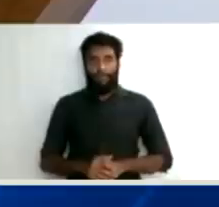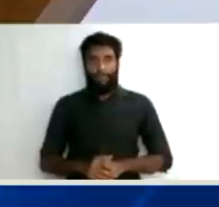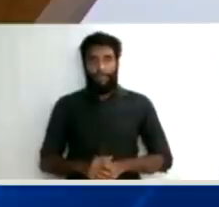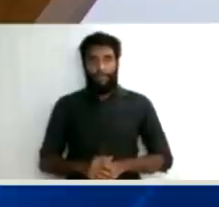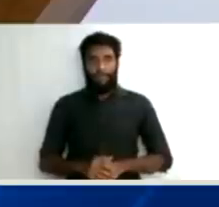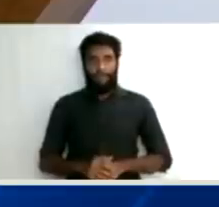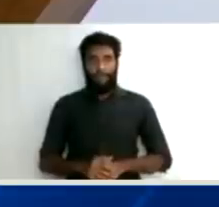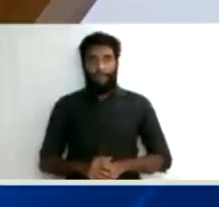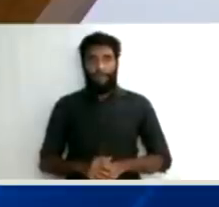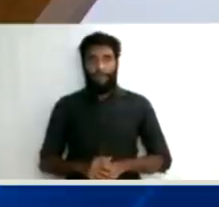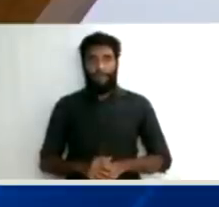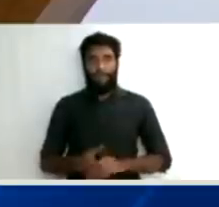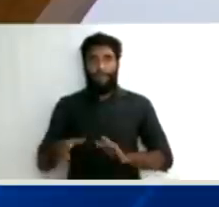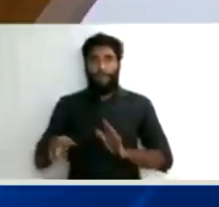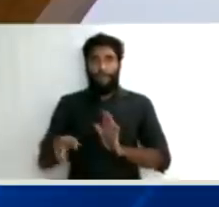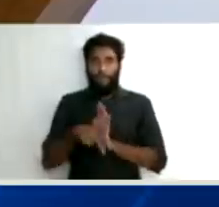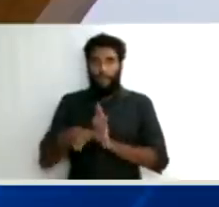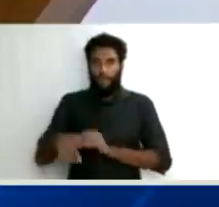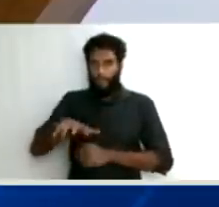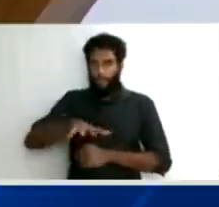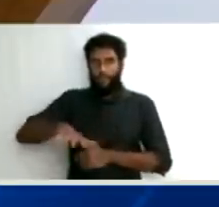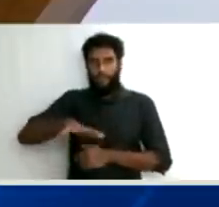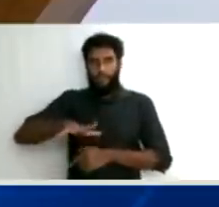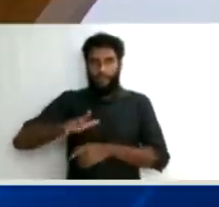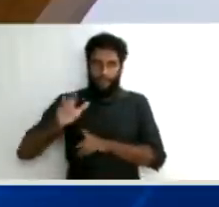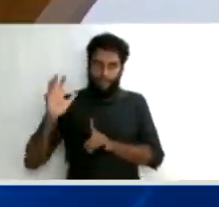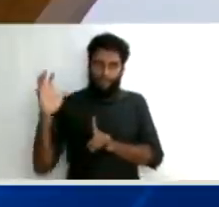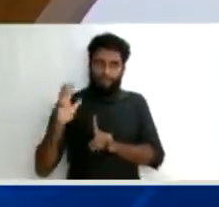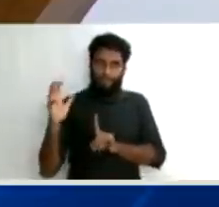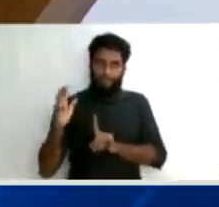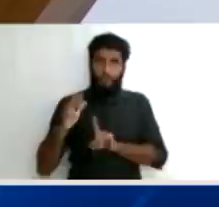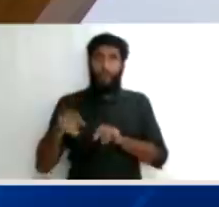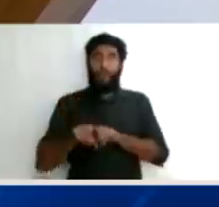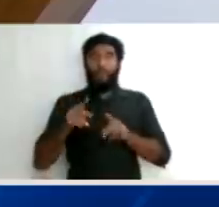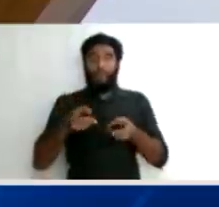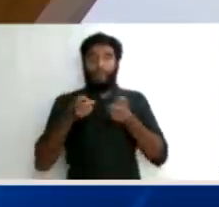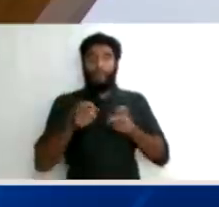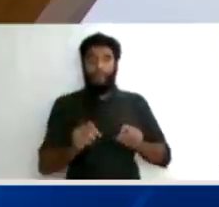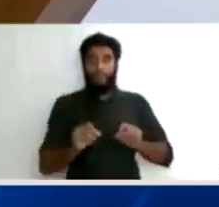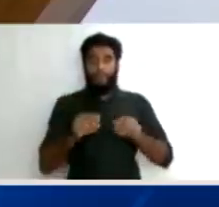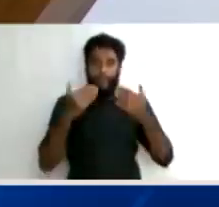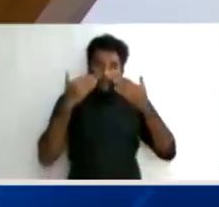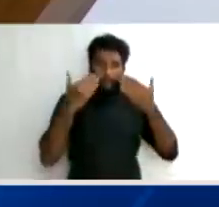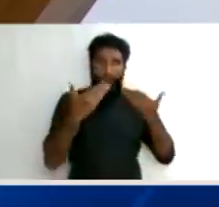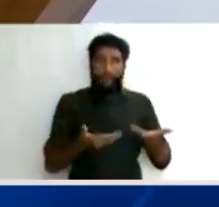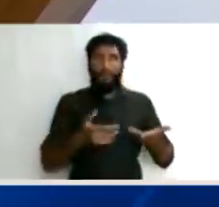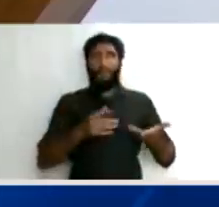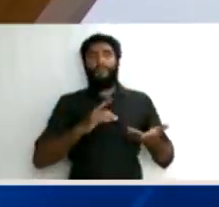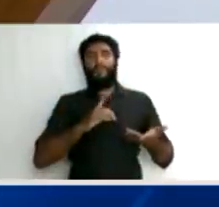relação de parcialidade, principalmente por conta dessas mensagens que apareceram, com essa troca de